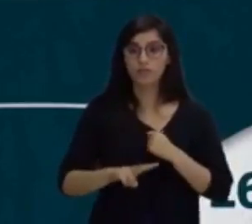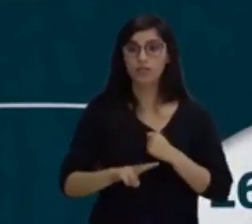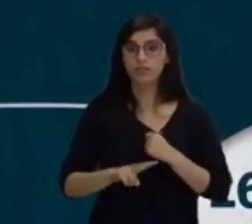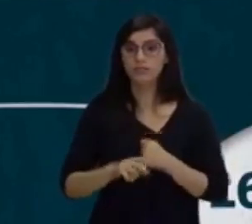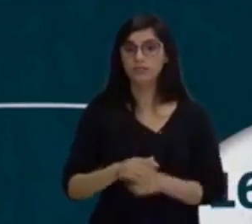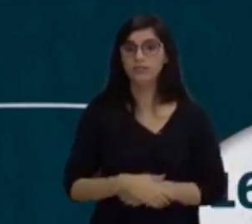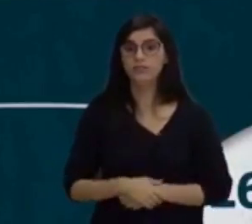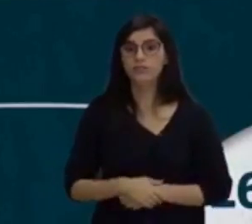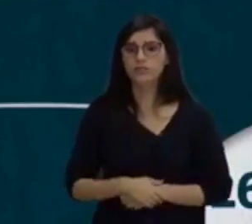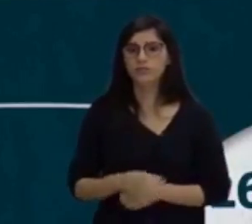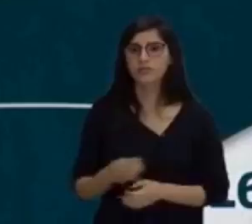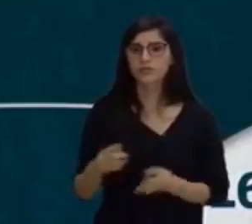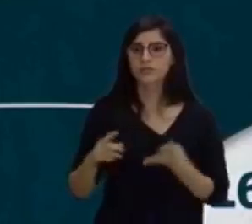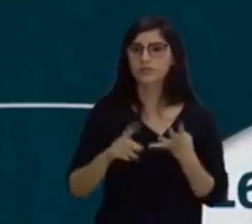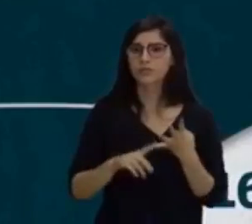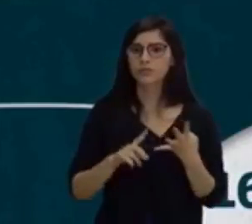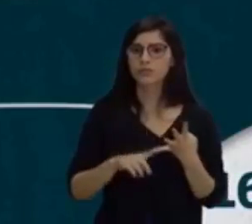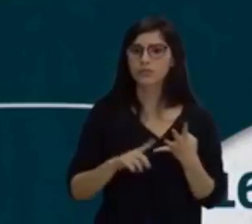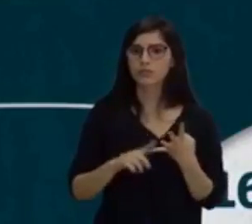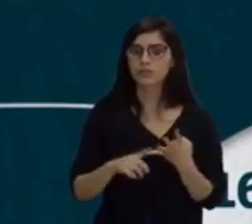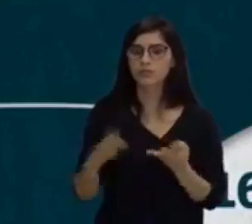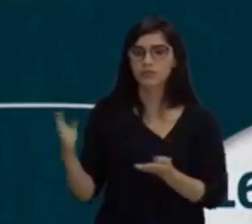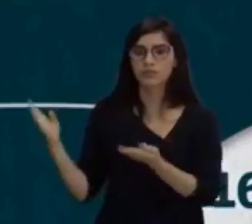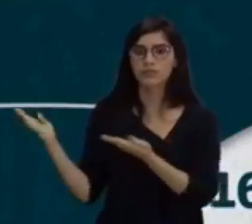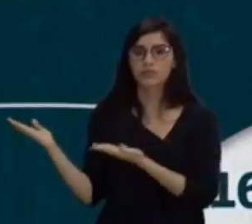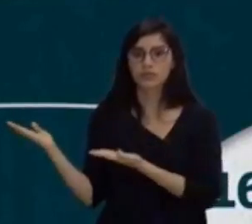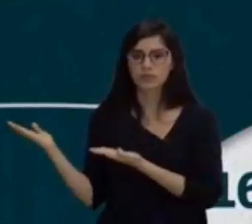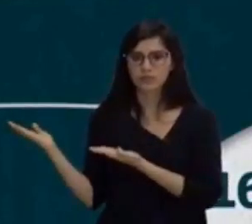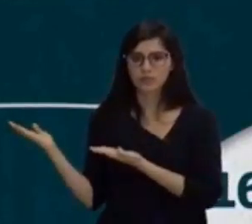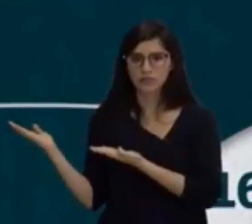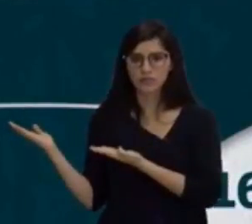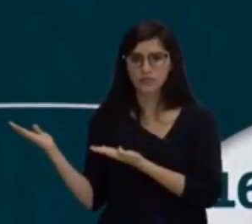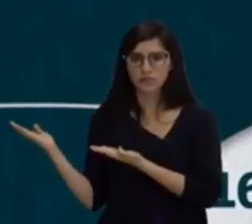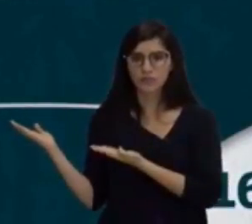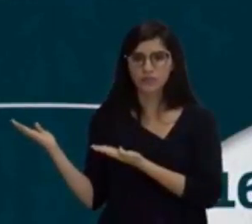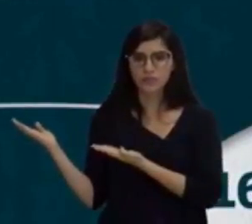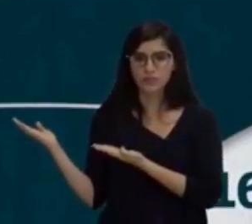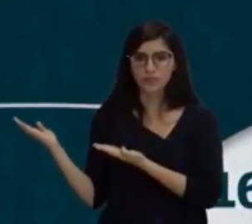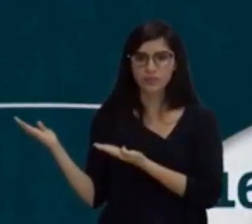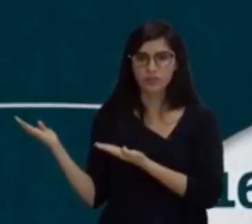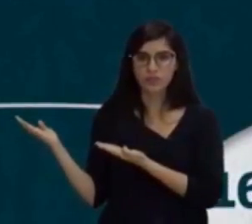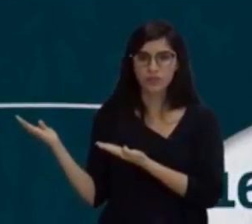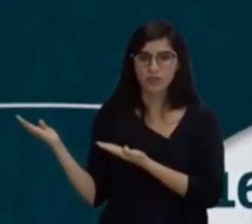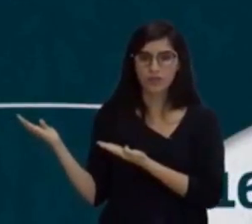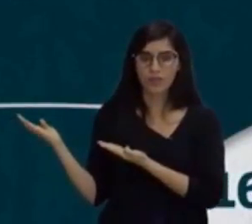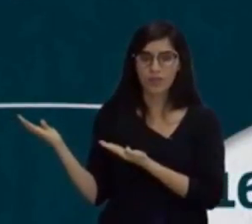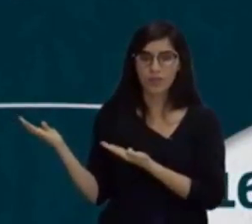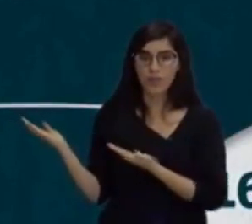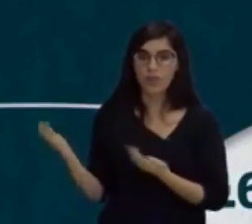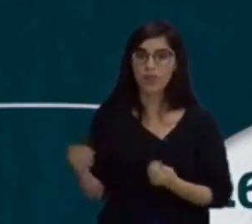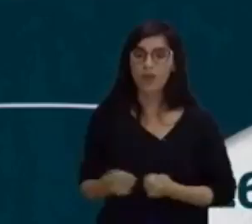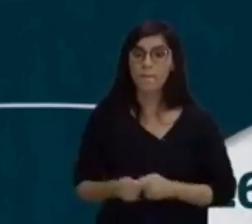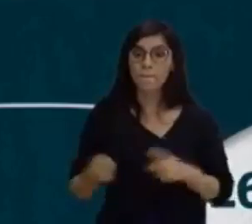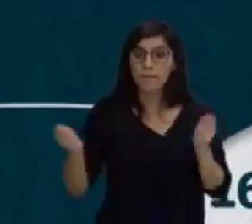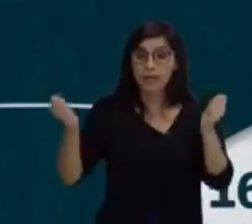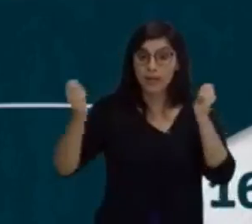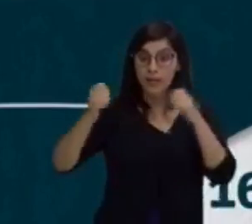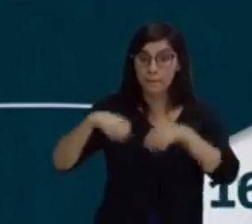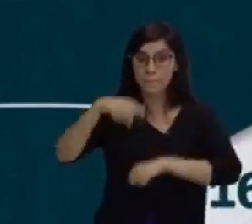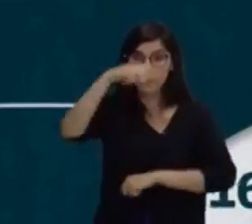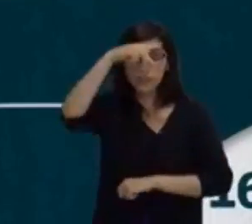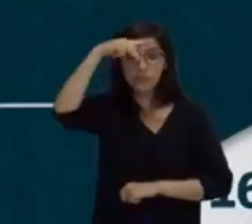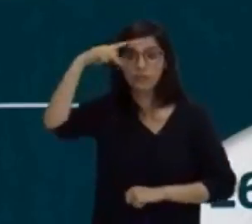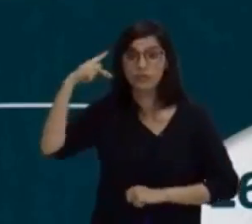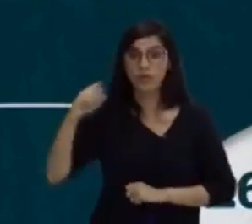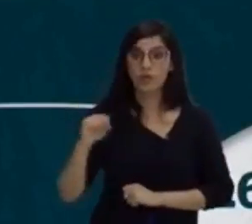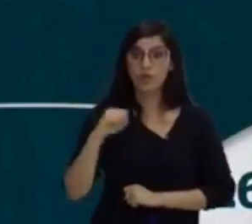que Manso, Valdi, Elso e Cabalero falaram. Capacidade de um sujeito vencer